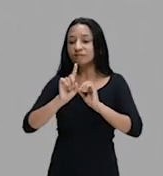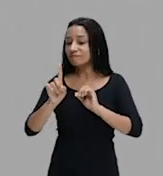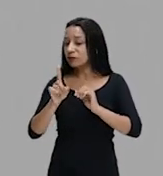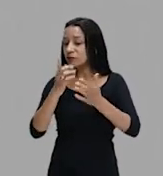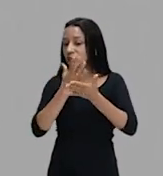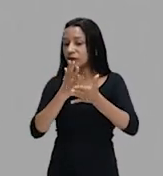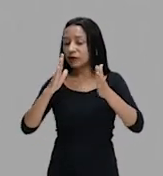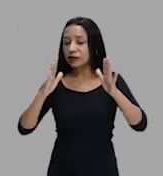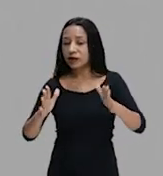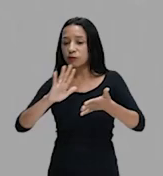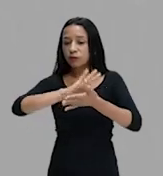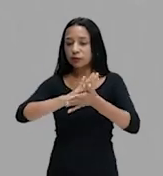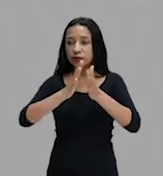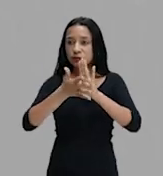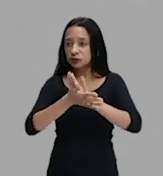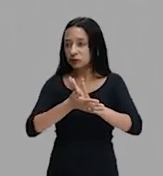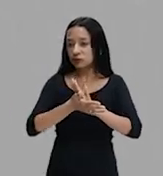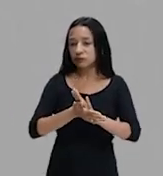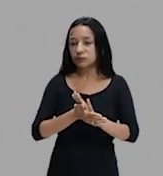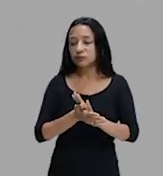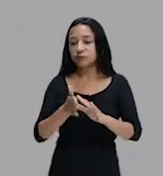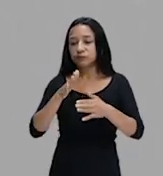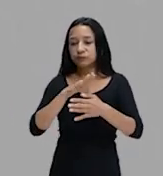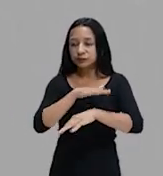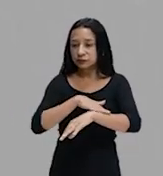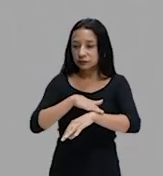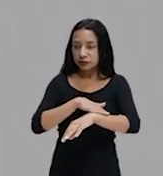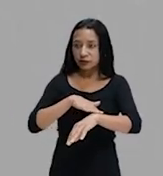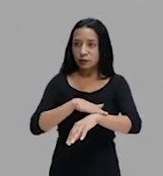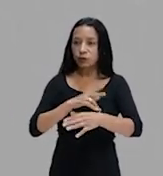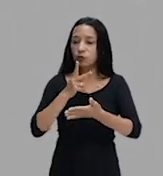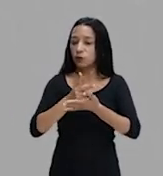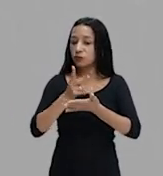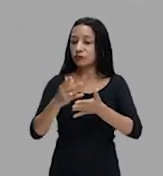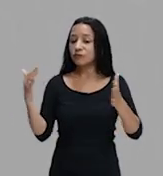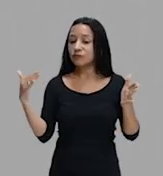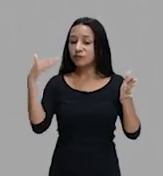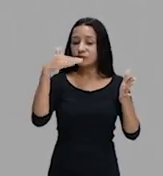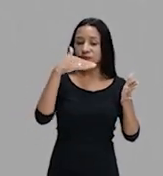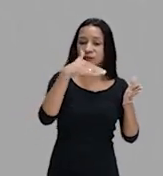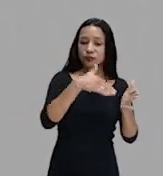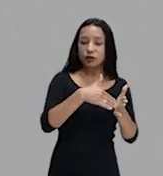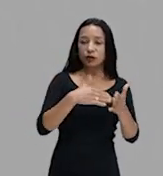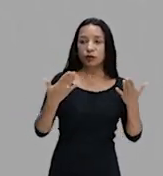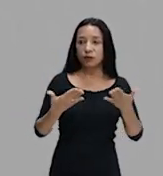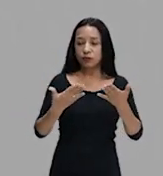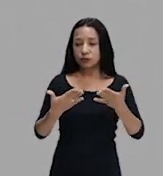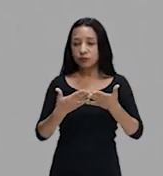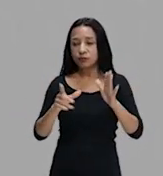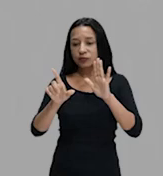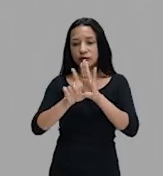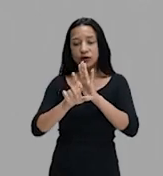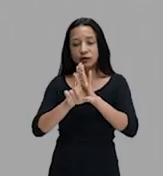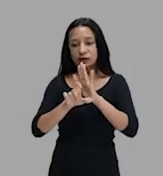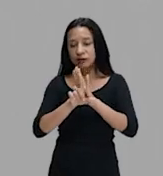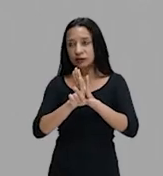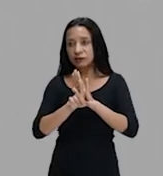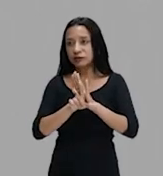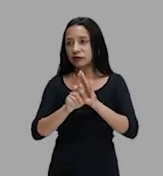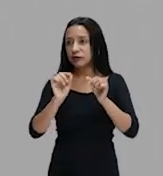sociedade imperial, como até hoje. A lei Áurea, na verdade, ela não faz